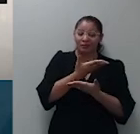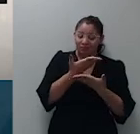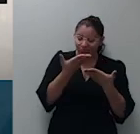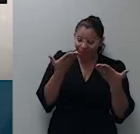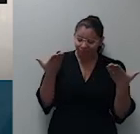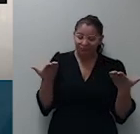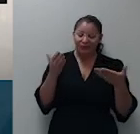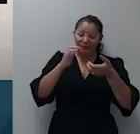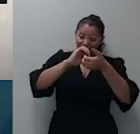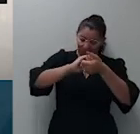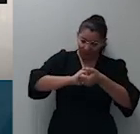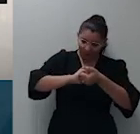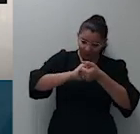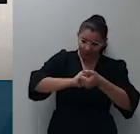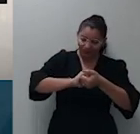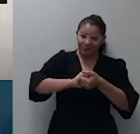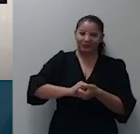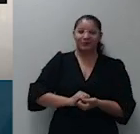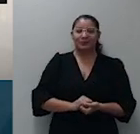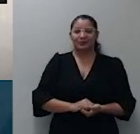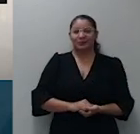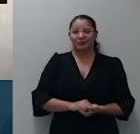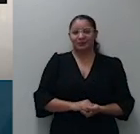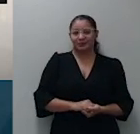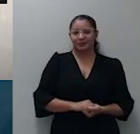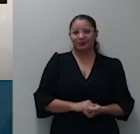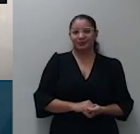e servidores da quarta turma.